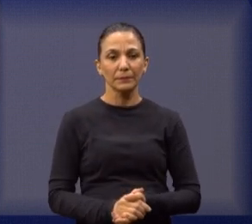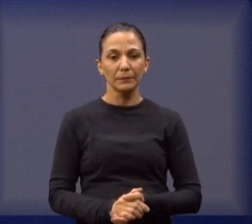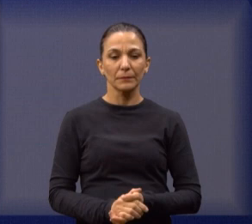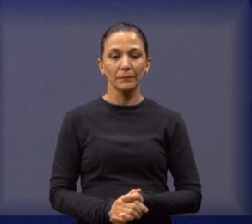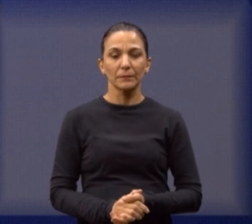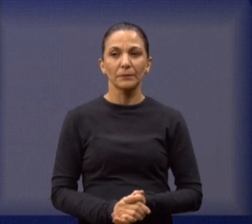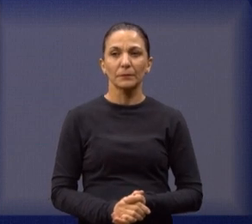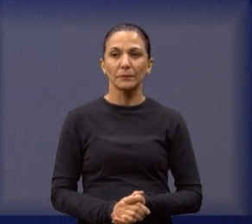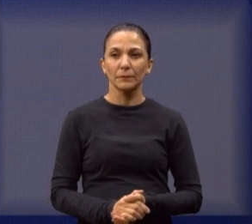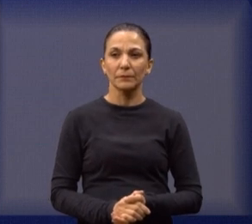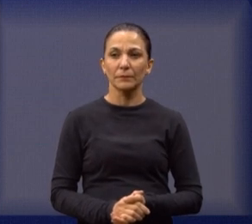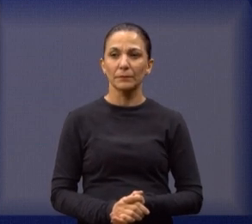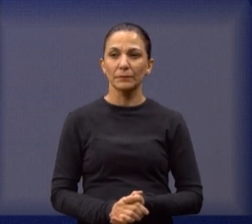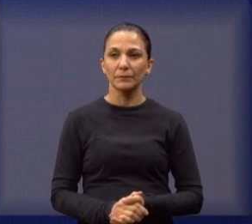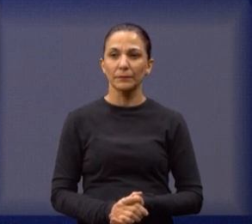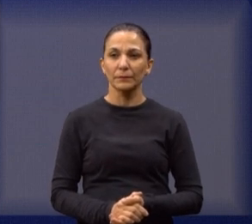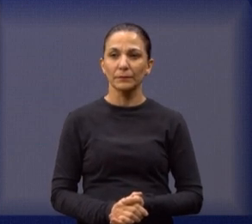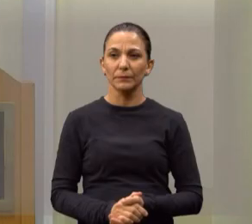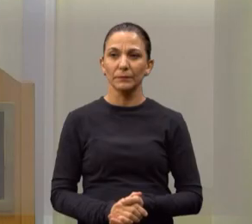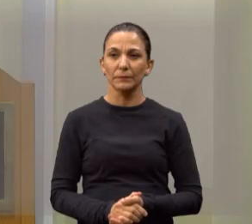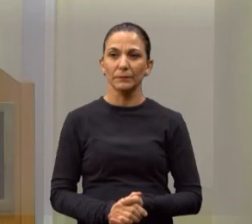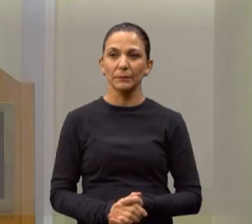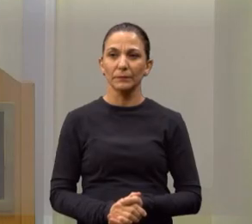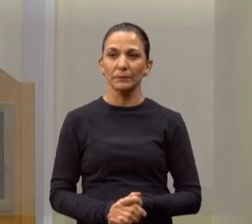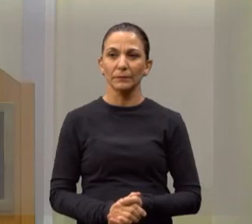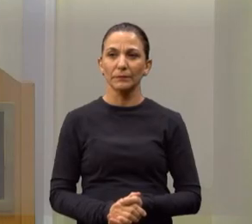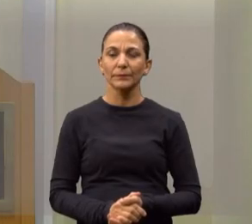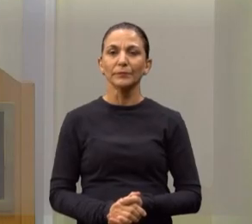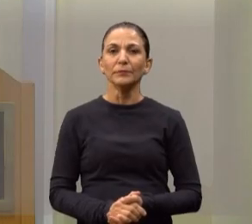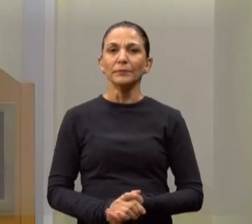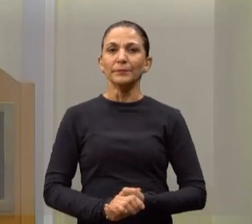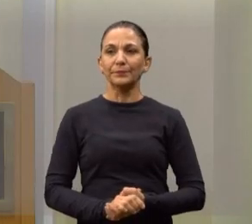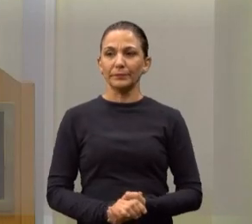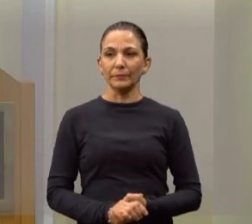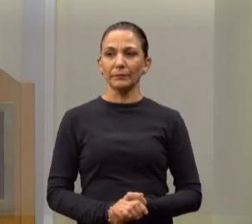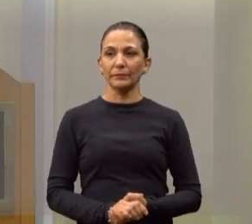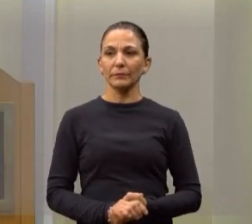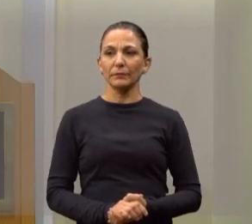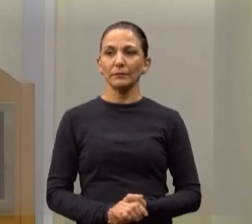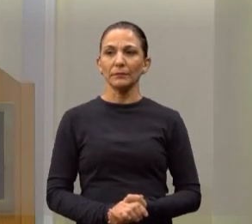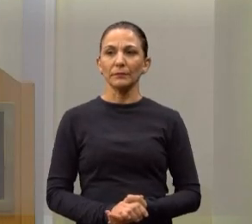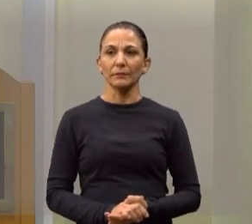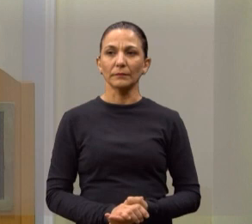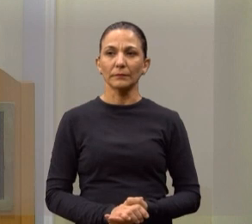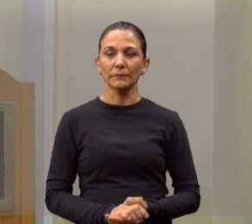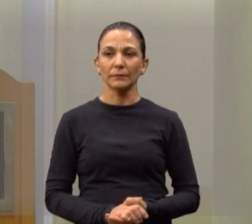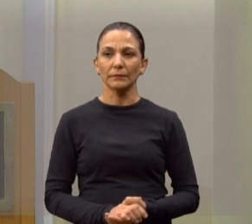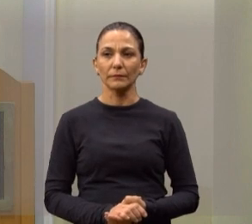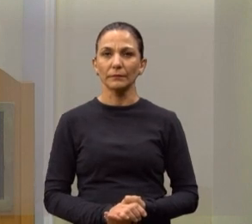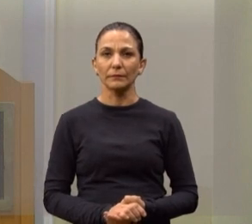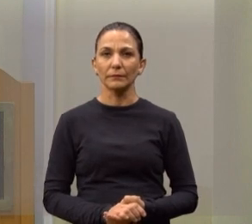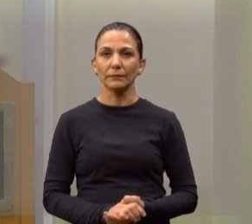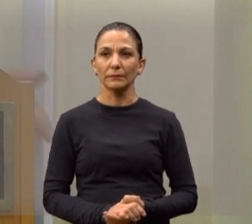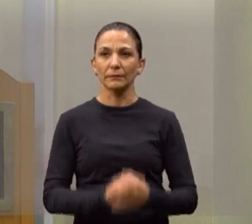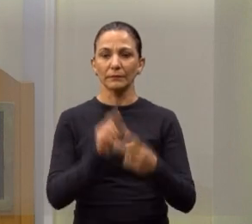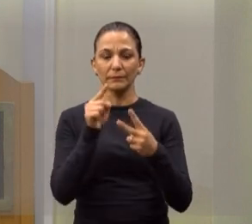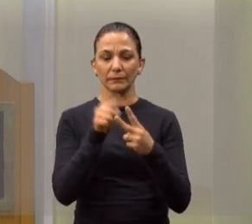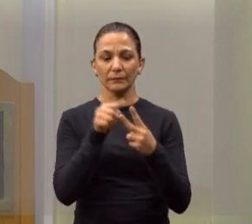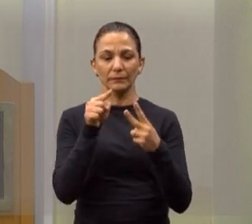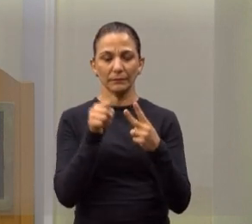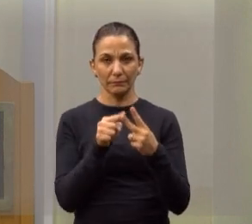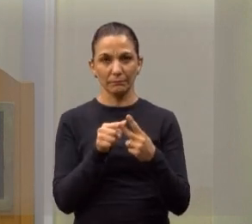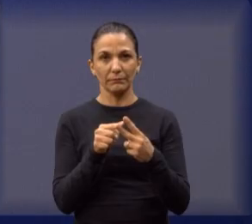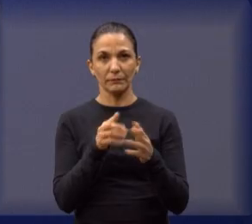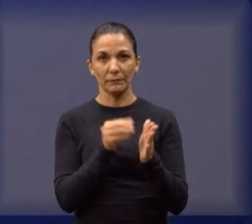Também, pode passar as outras fotos, mas, se tem mais, pode cancelar já. Aí gostaria de falar de duas indicações